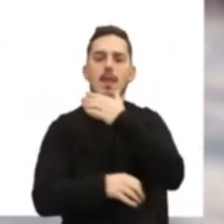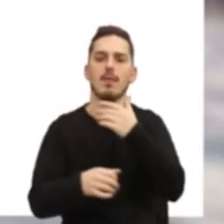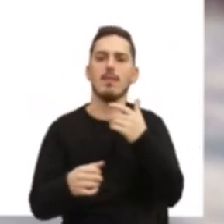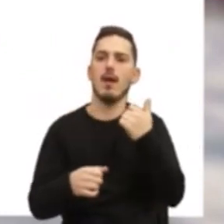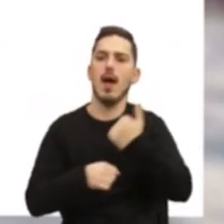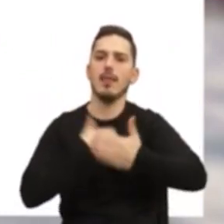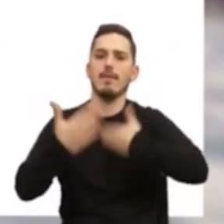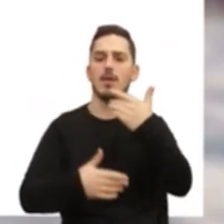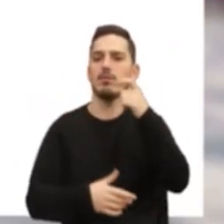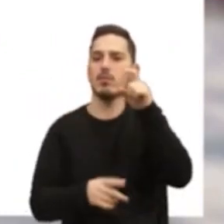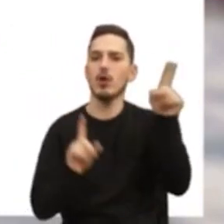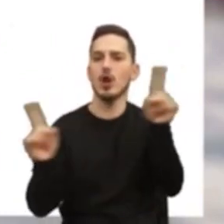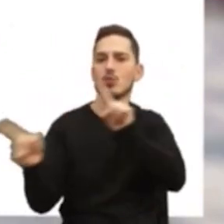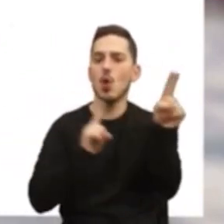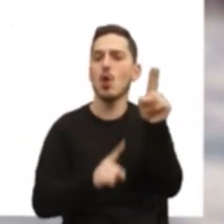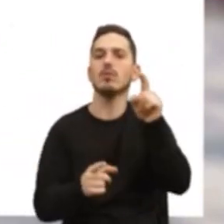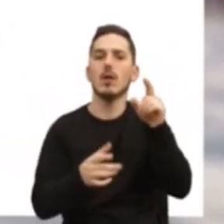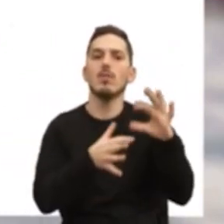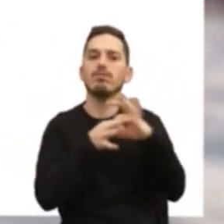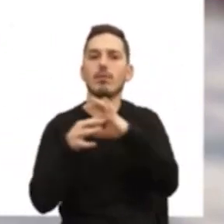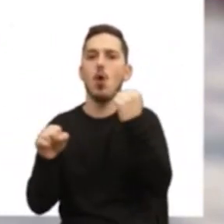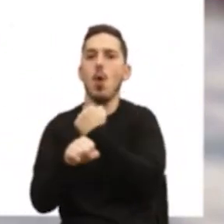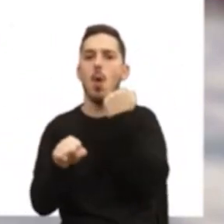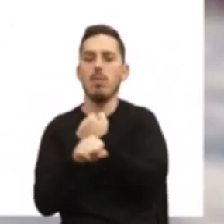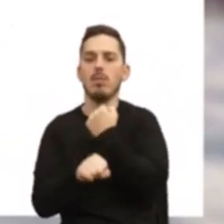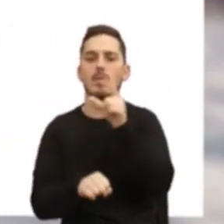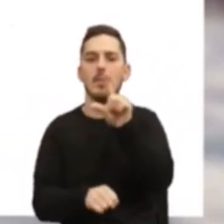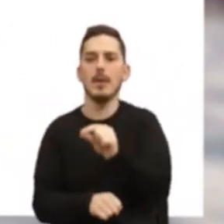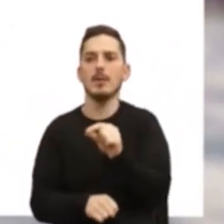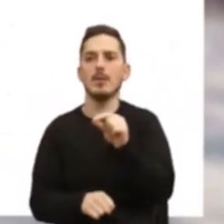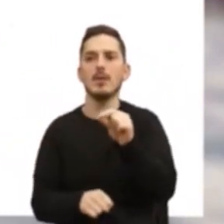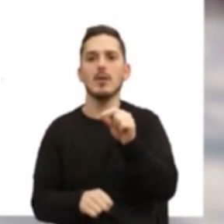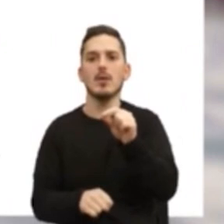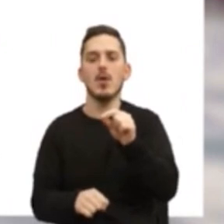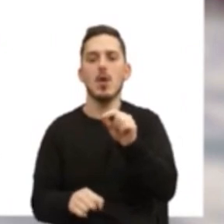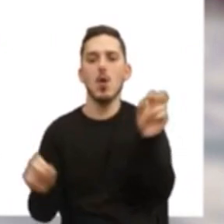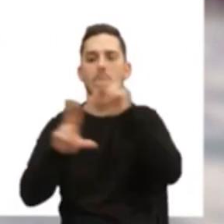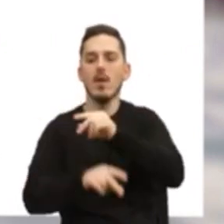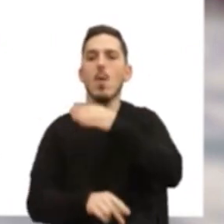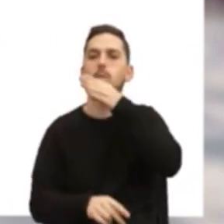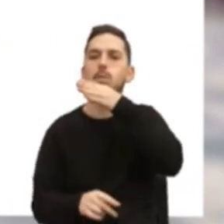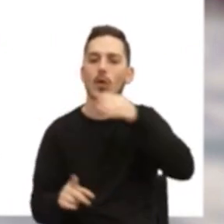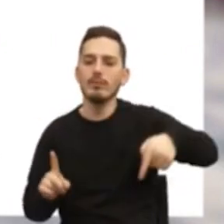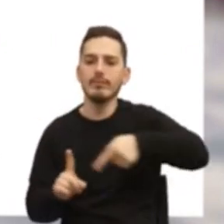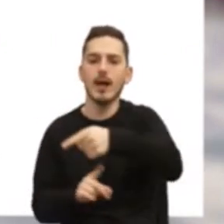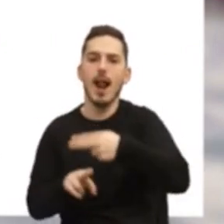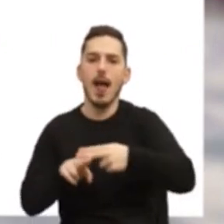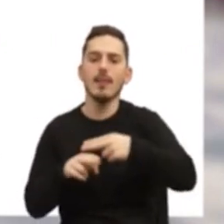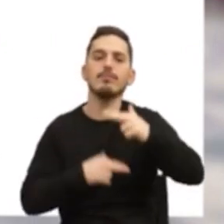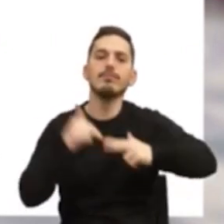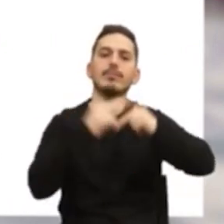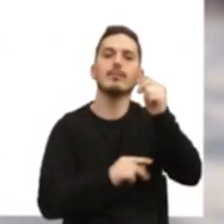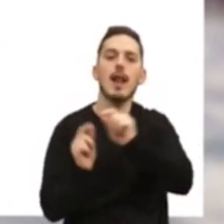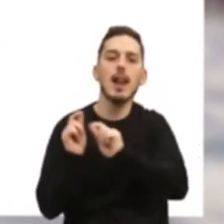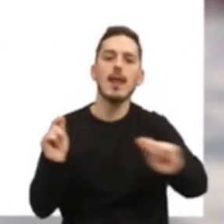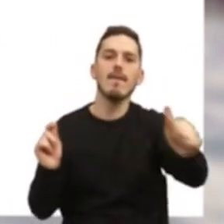transportes públicos e turísticos, em conciliação com as obras de reabilitação do Nó Rodoferroviário de Alcântara e da construção da Estação da Linha Vermelha Lior.